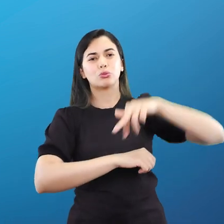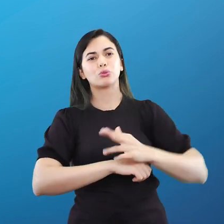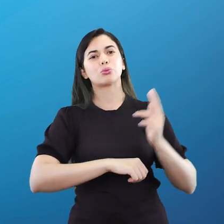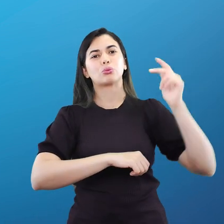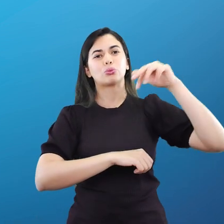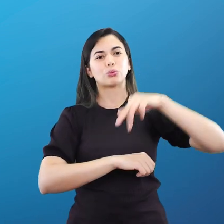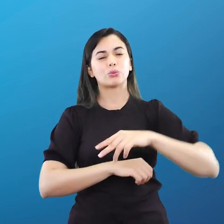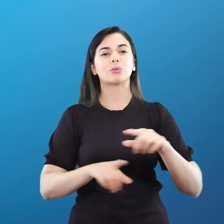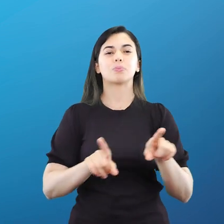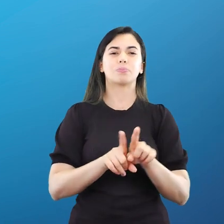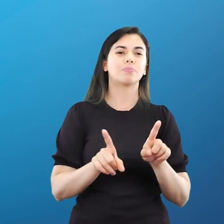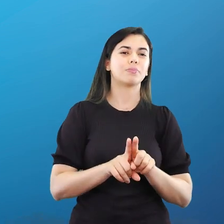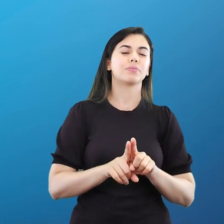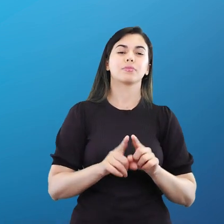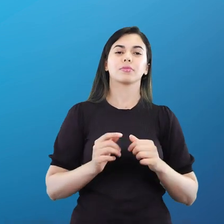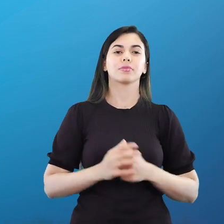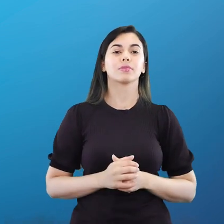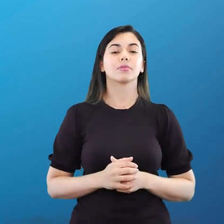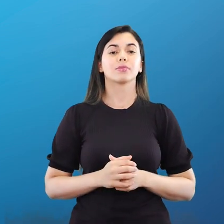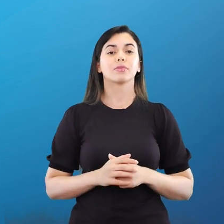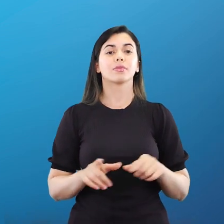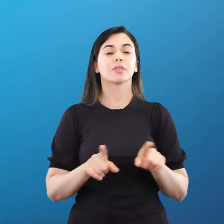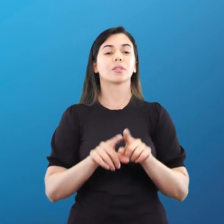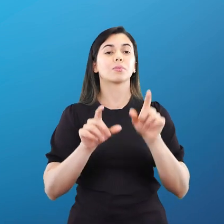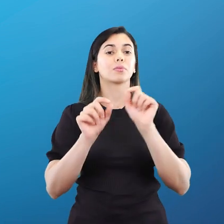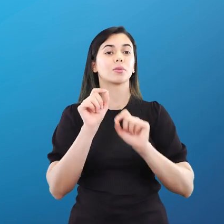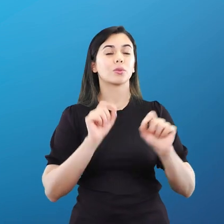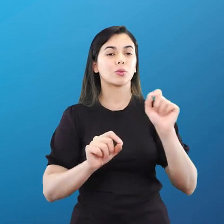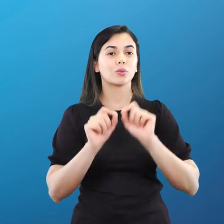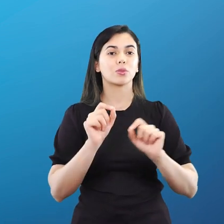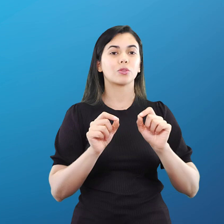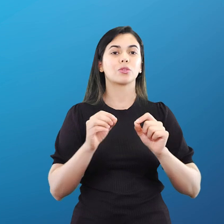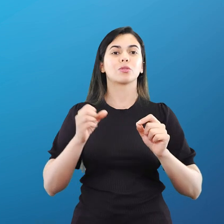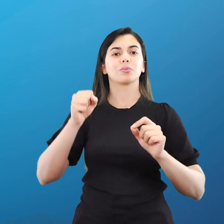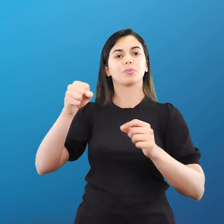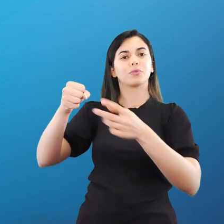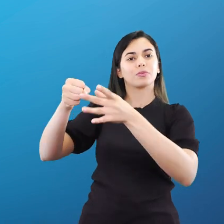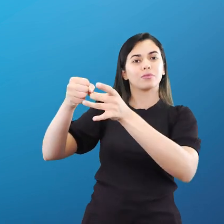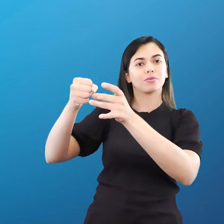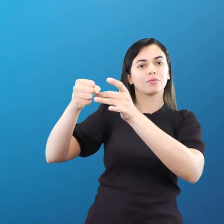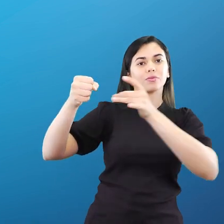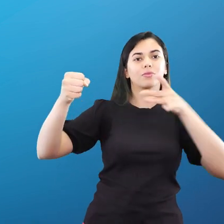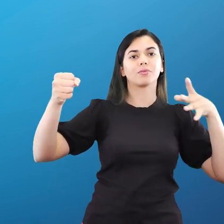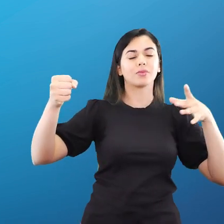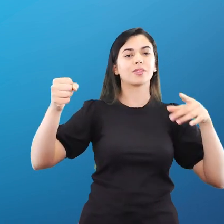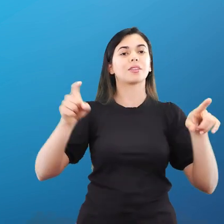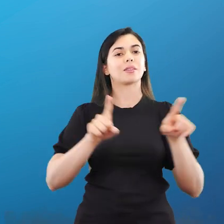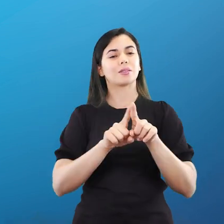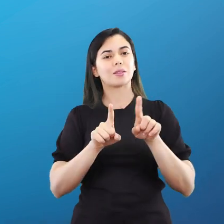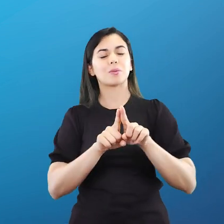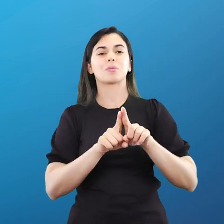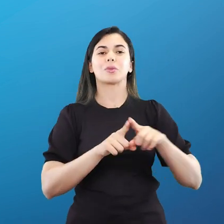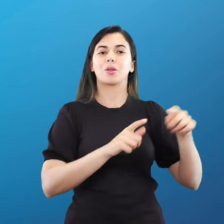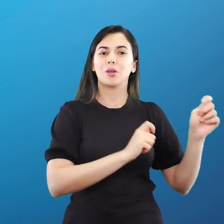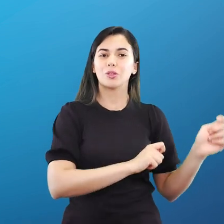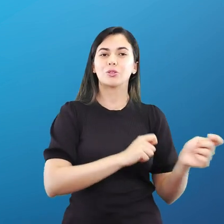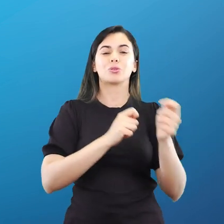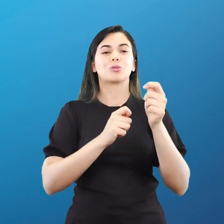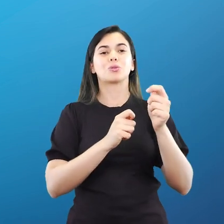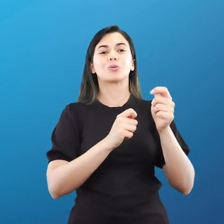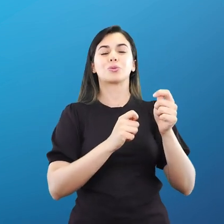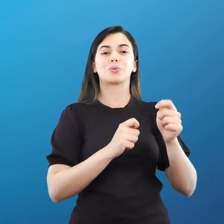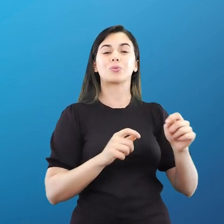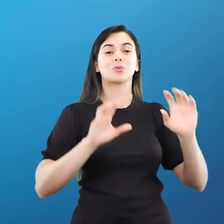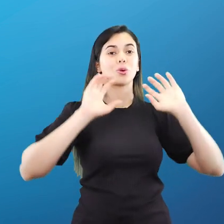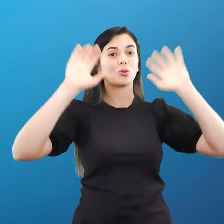o polo aquático. Teremos também nesses jogos o tiro com arco, o atletismo, badminton, basquete